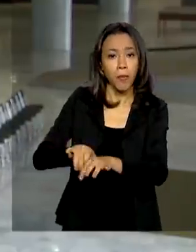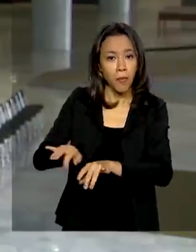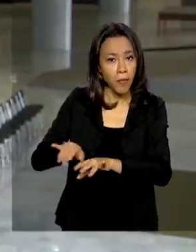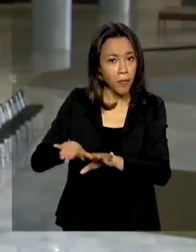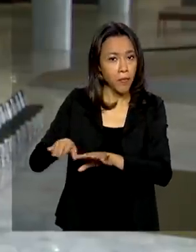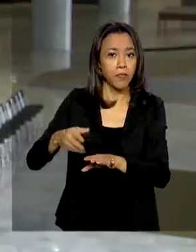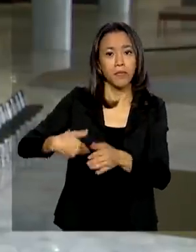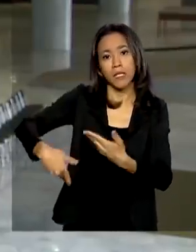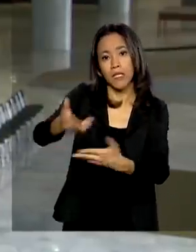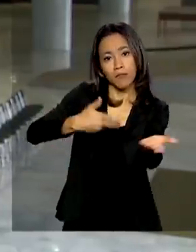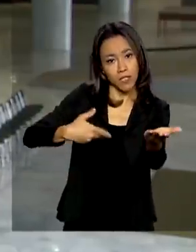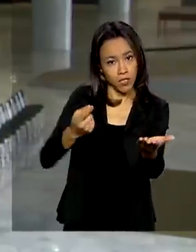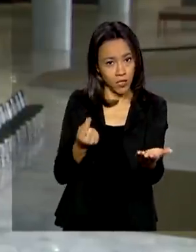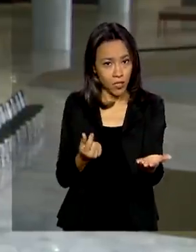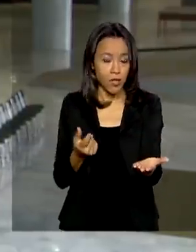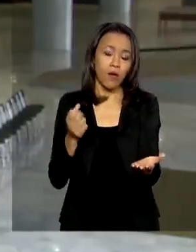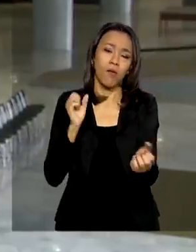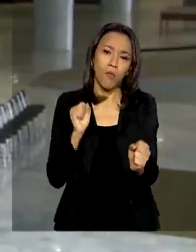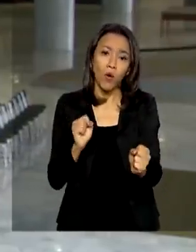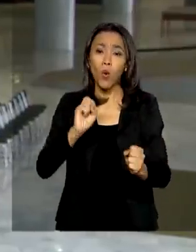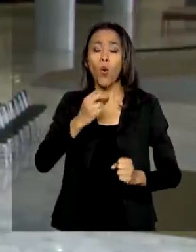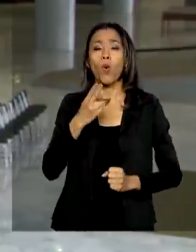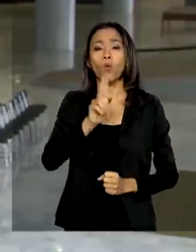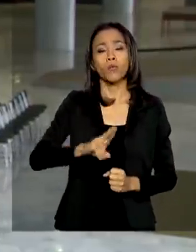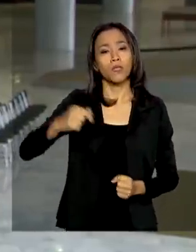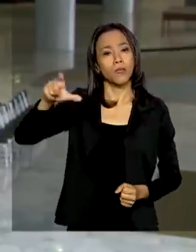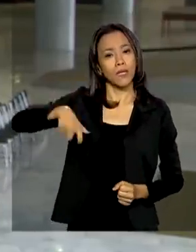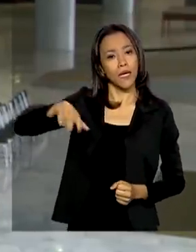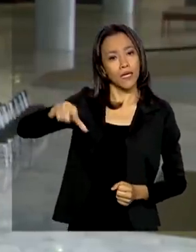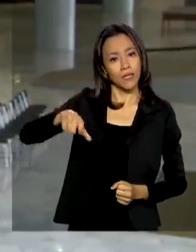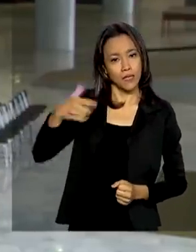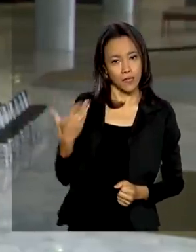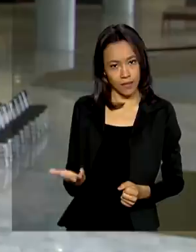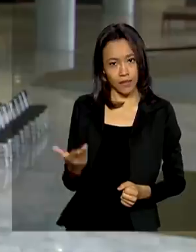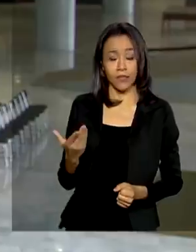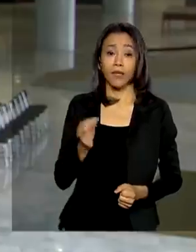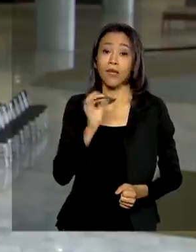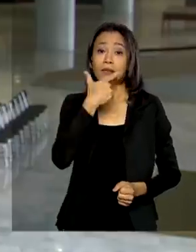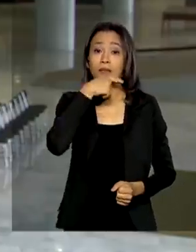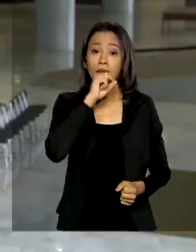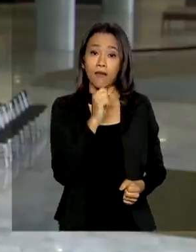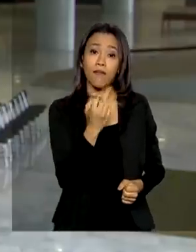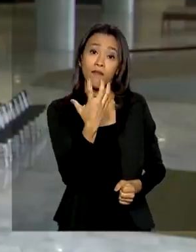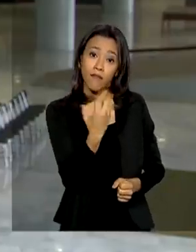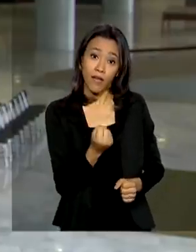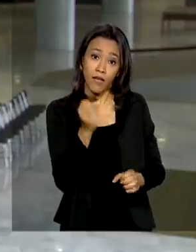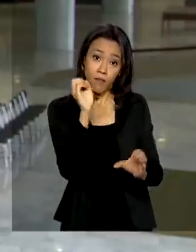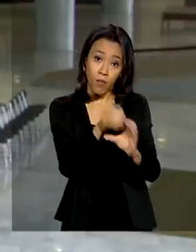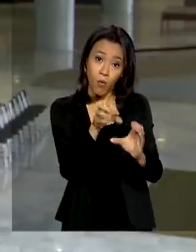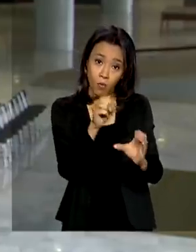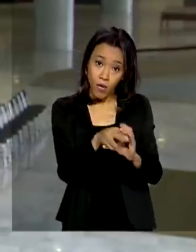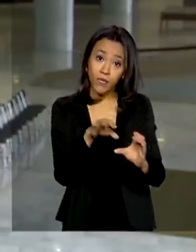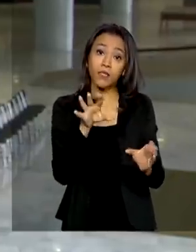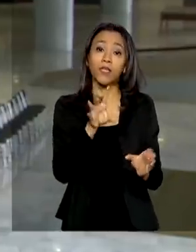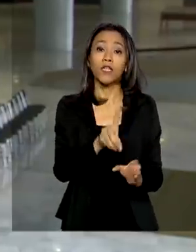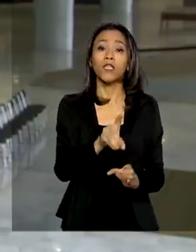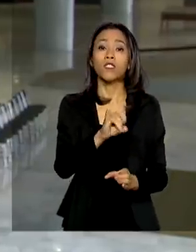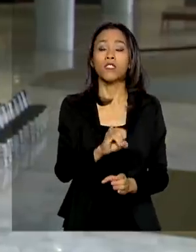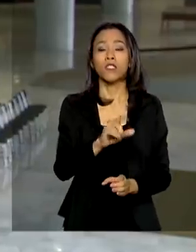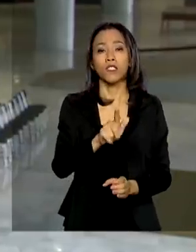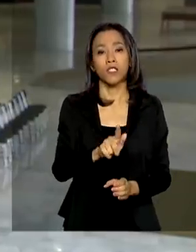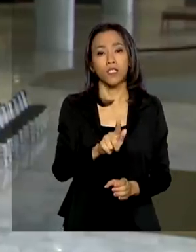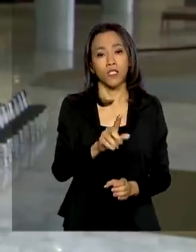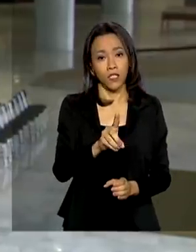ou mesmo utilizando o seu cartão de débito. Já quem vai receber pela poupança digital da Caixa pode